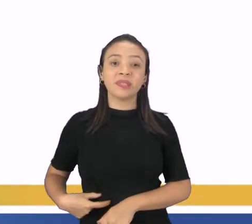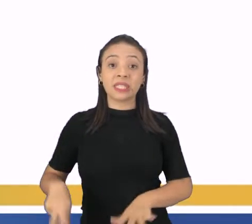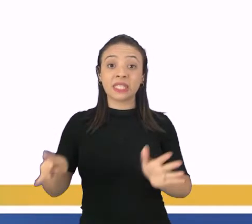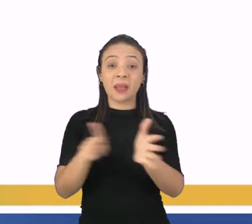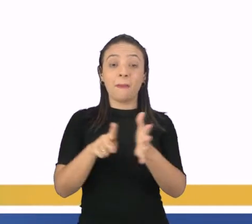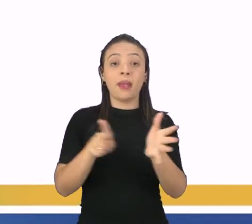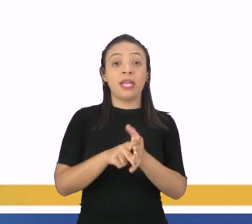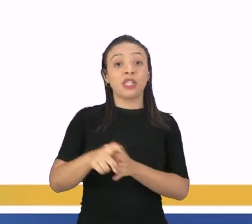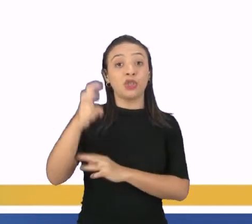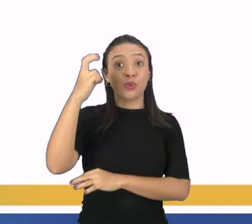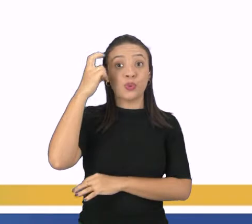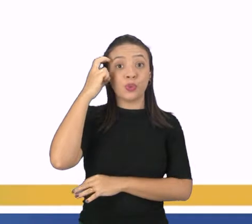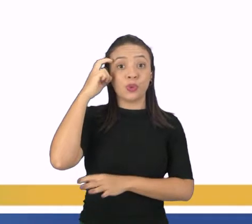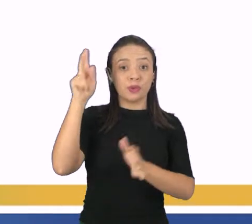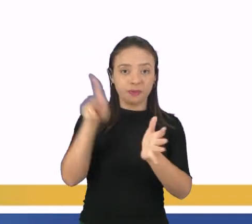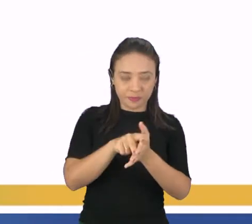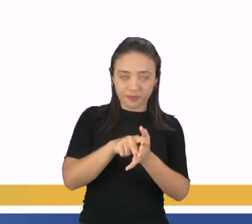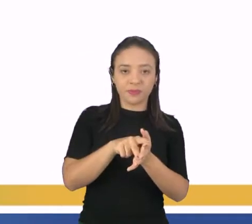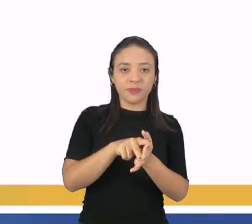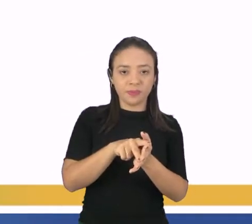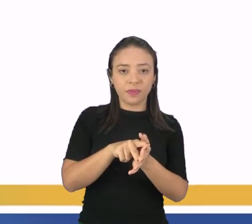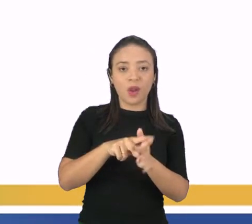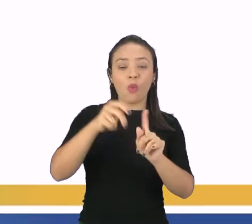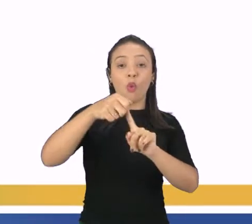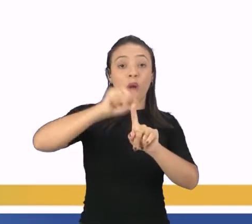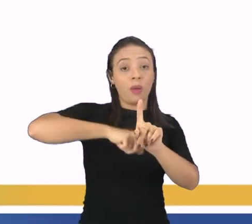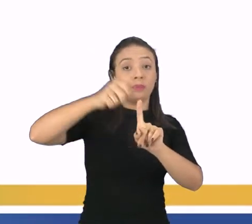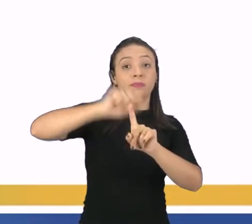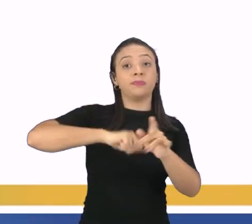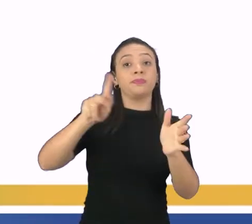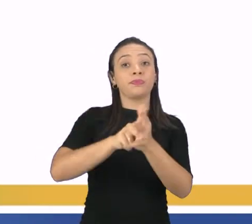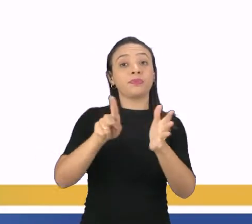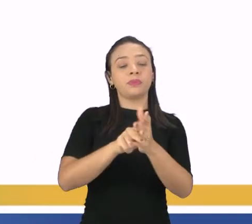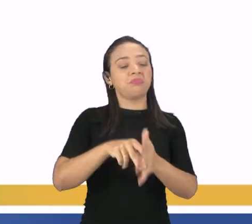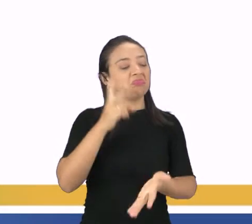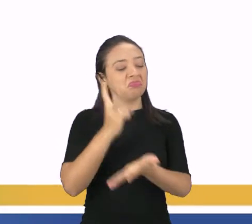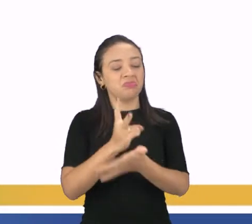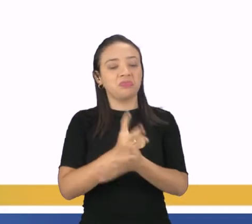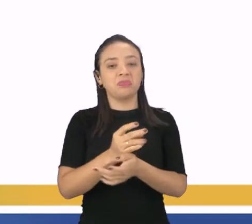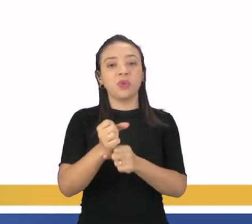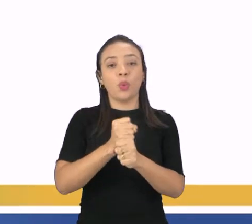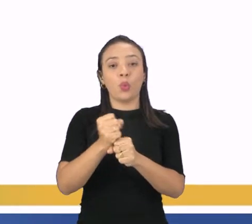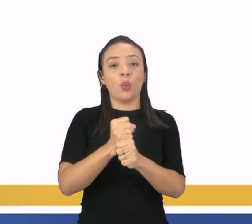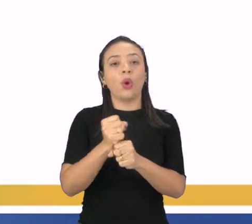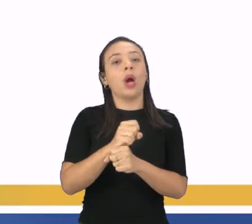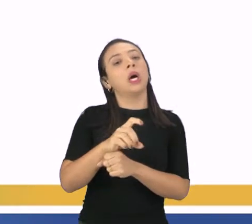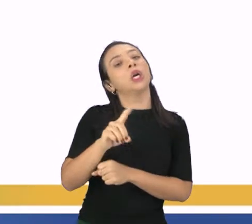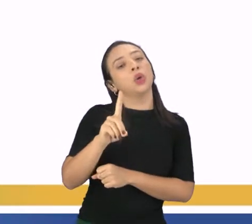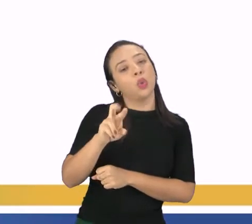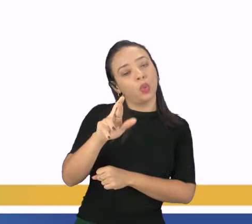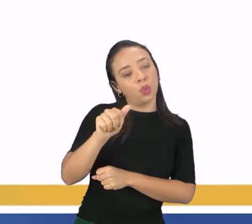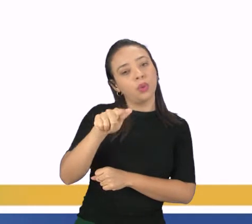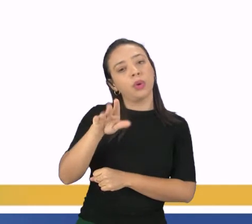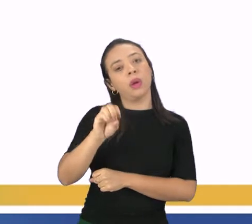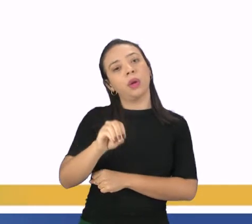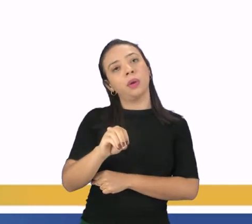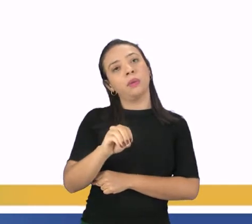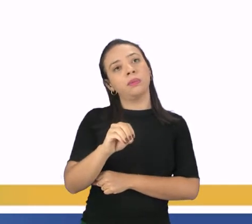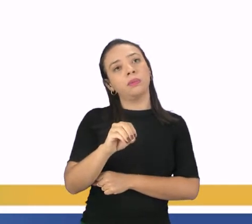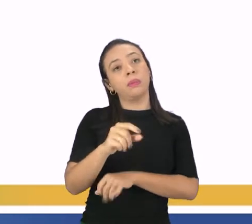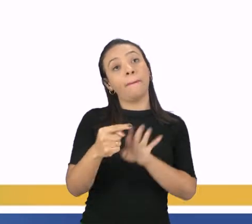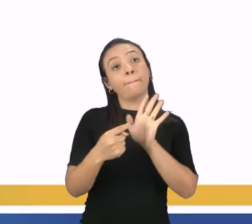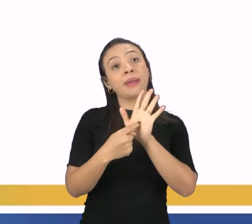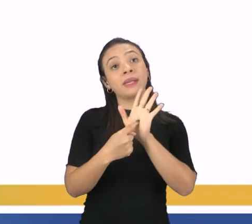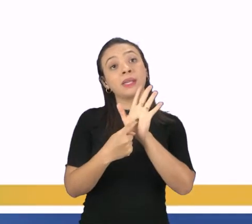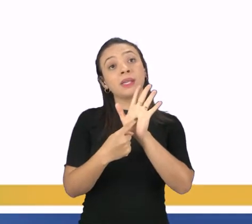cultura da China e principalmente no seu calendário anual, o dragão, né? E aí mostra que ele